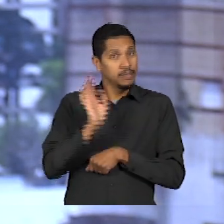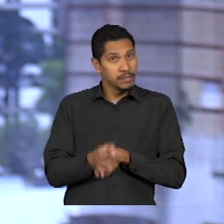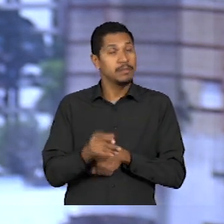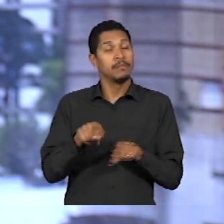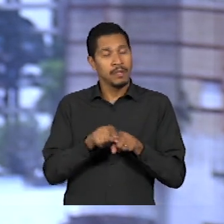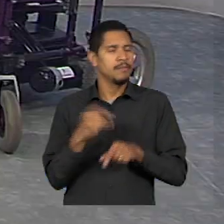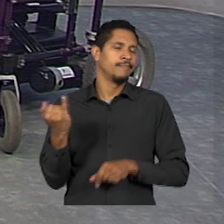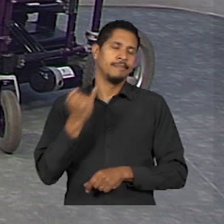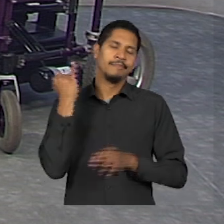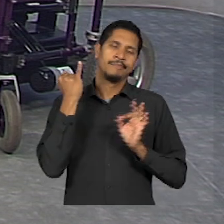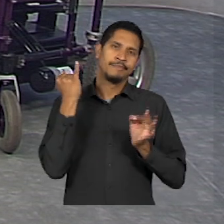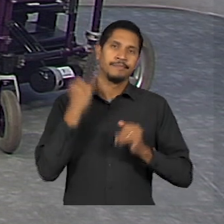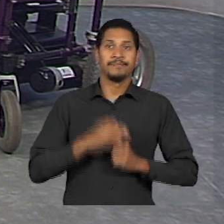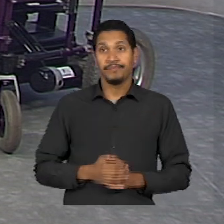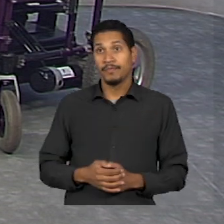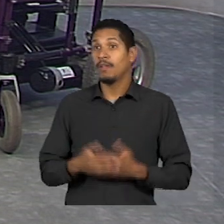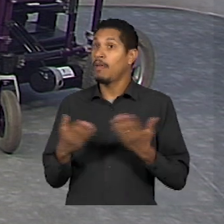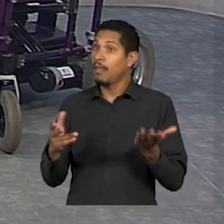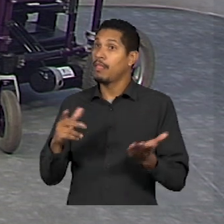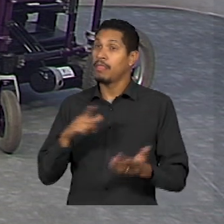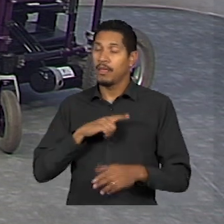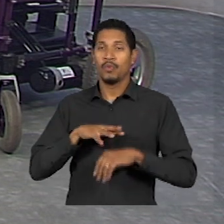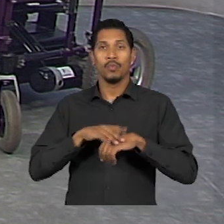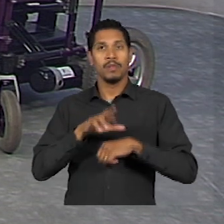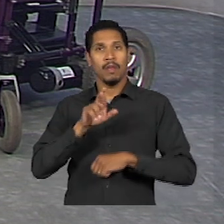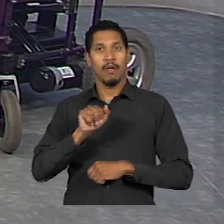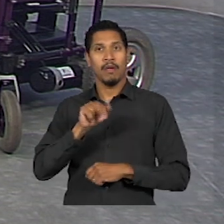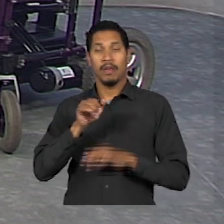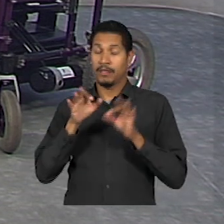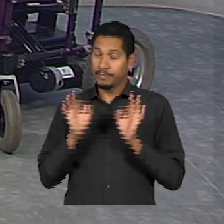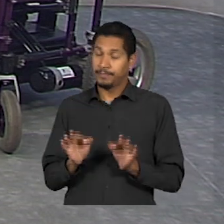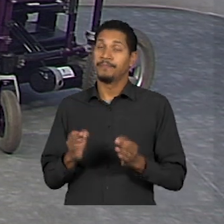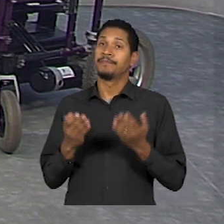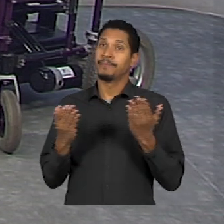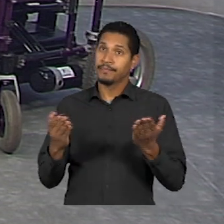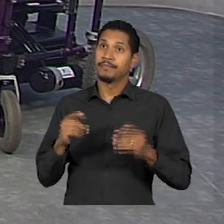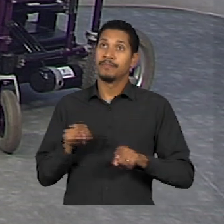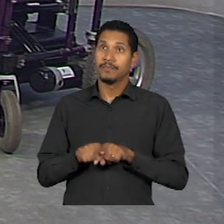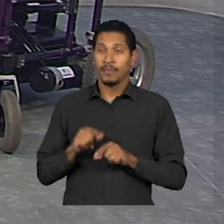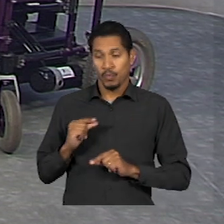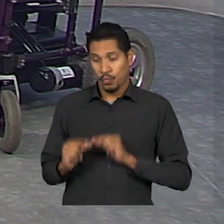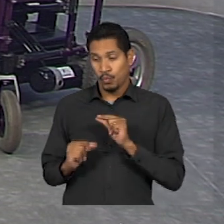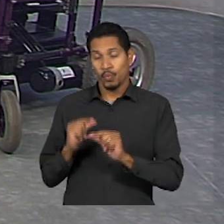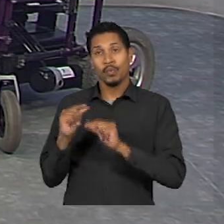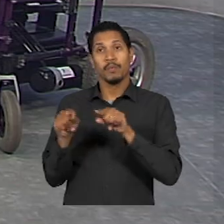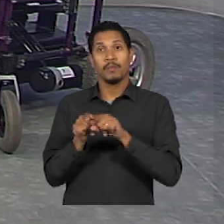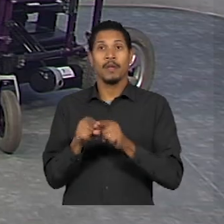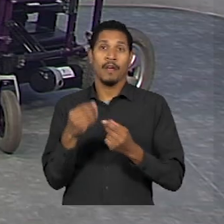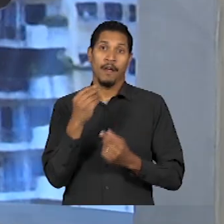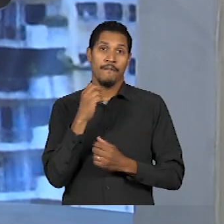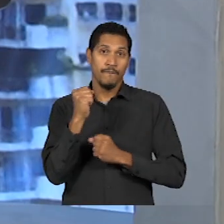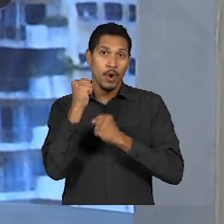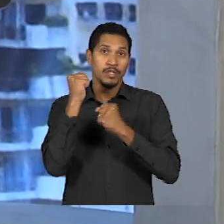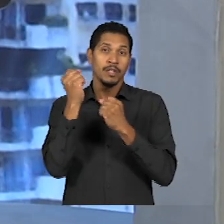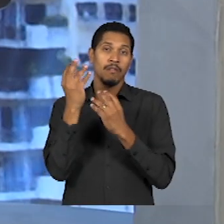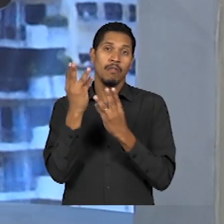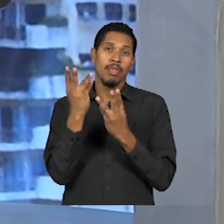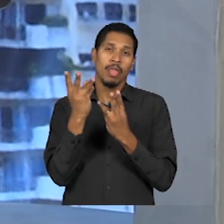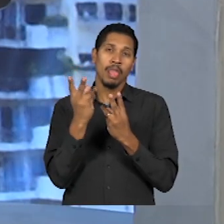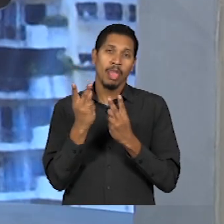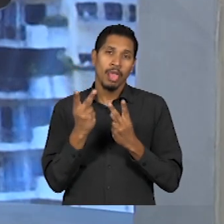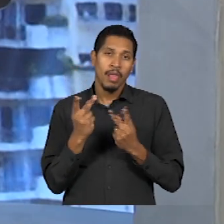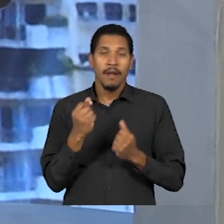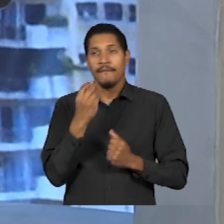importante isso. Ainda mais que uma doença rara, a minha doença que ela progride, eu vou perdendo força com o tempo, quanto mais cedo o